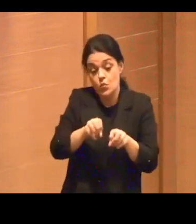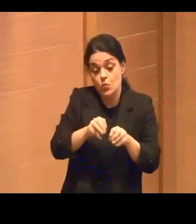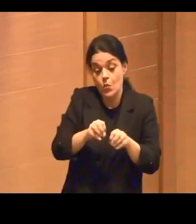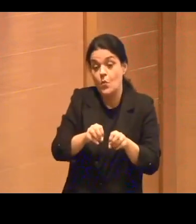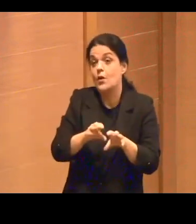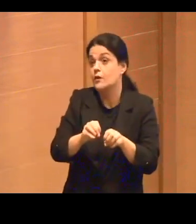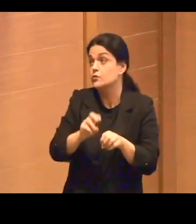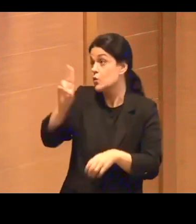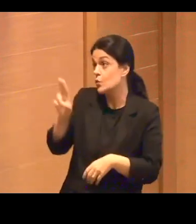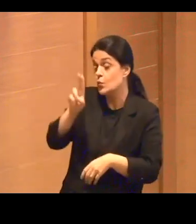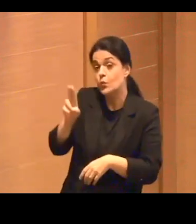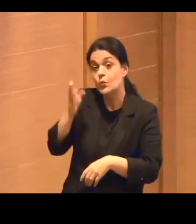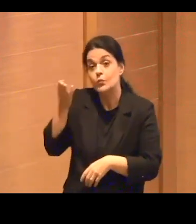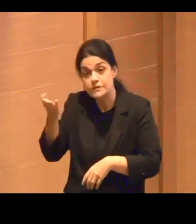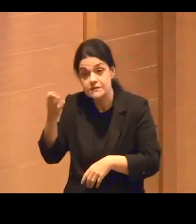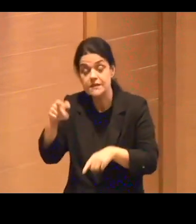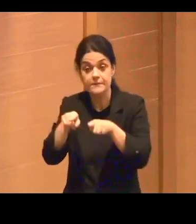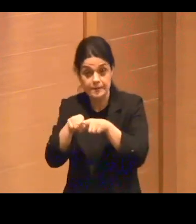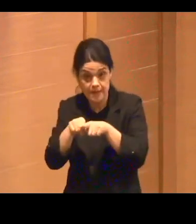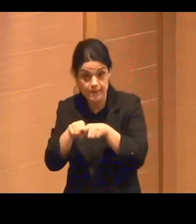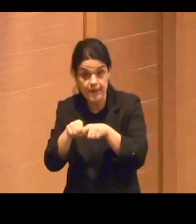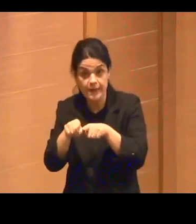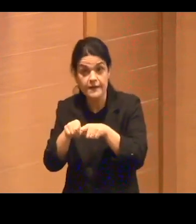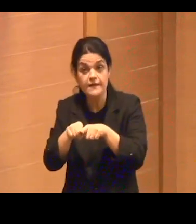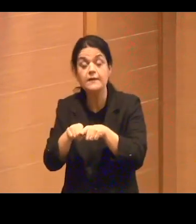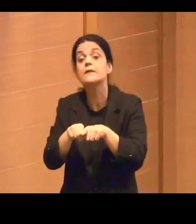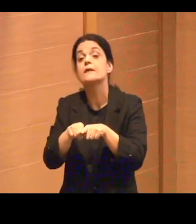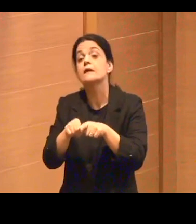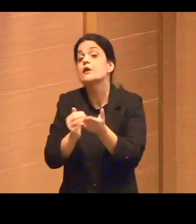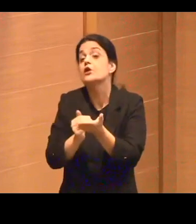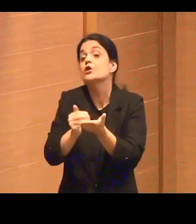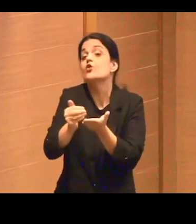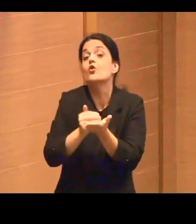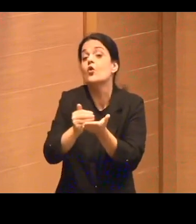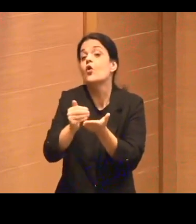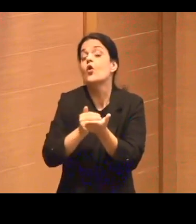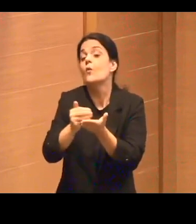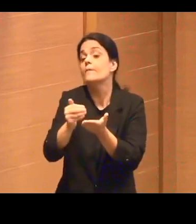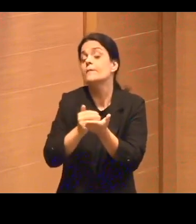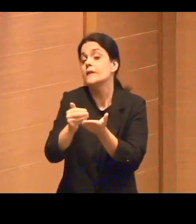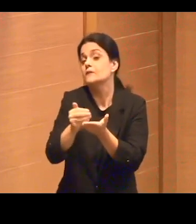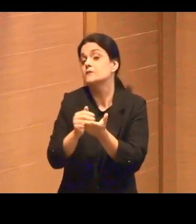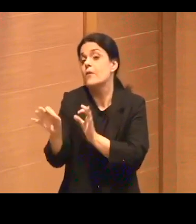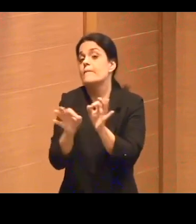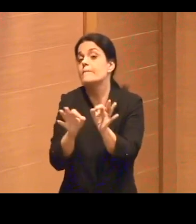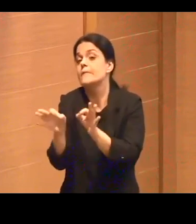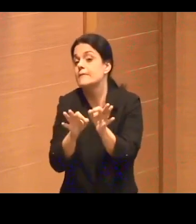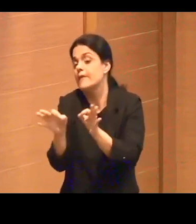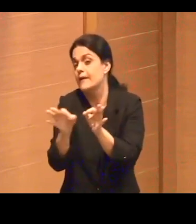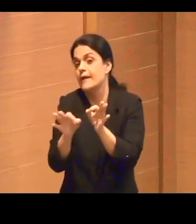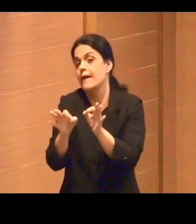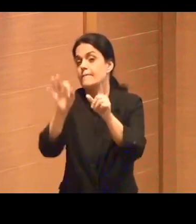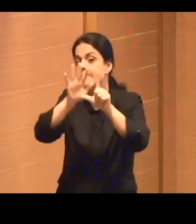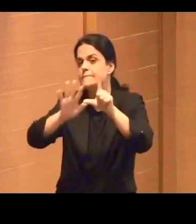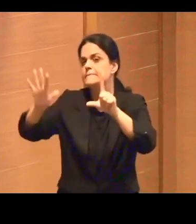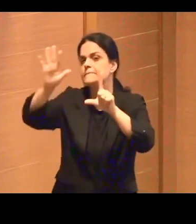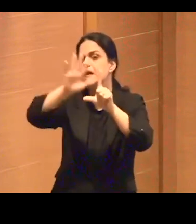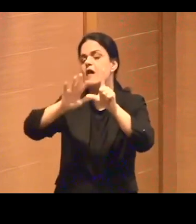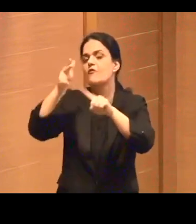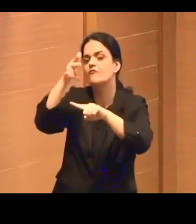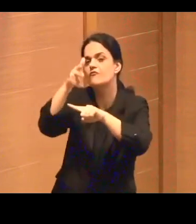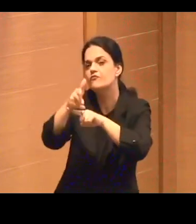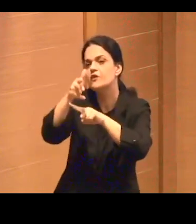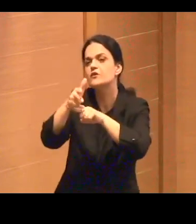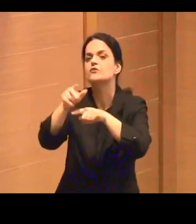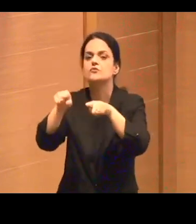E, ao mesmo tempo, começaram a desenvolver plataformas de vídeo e de banco de dados